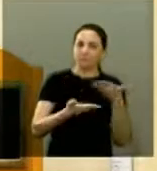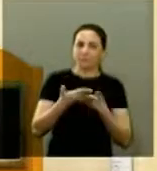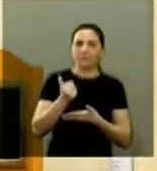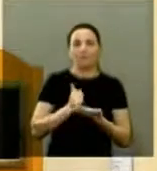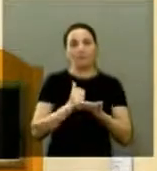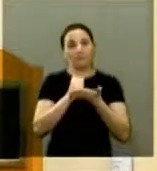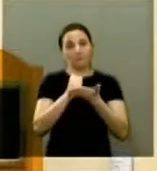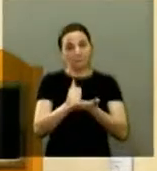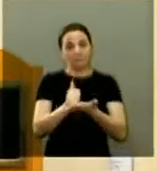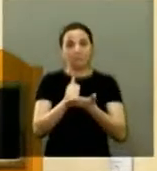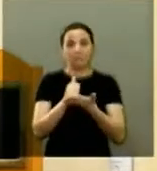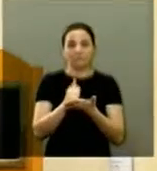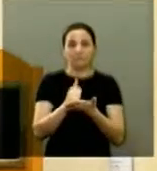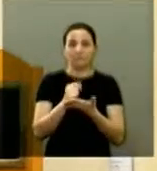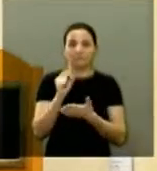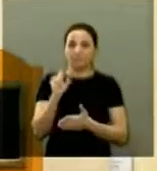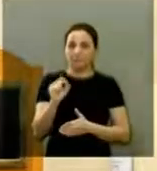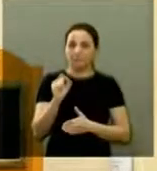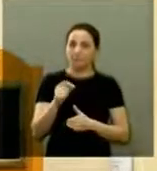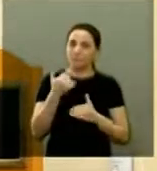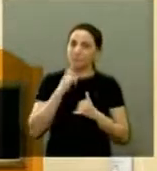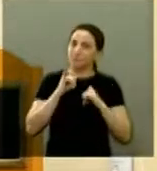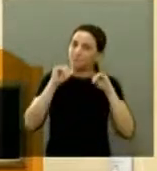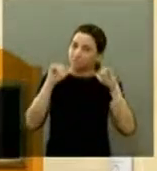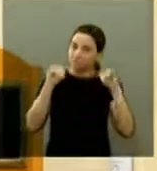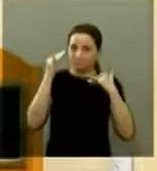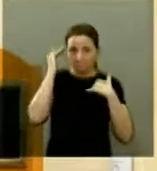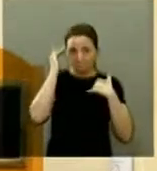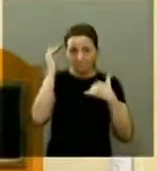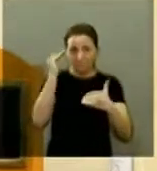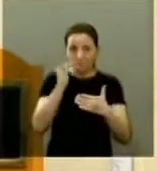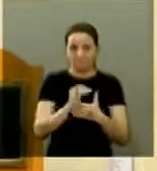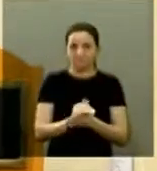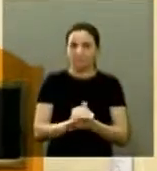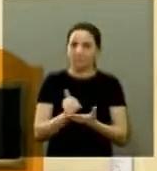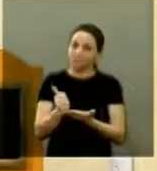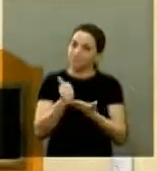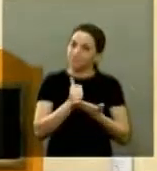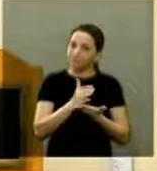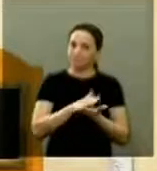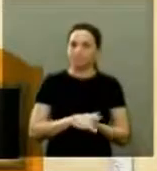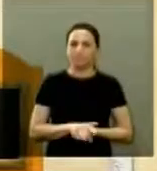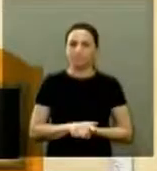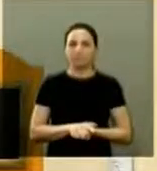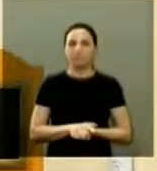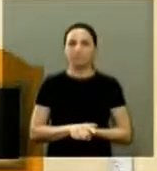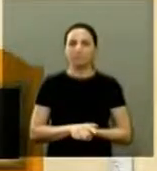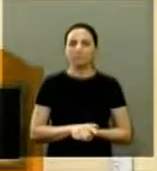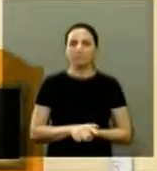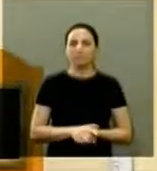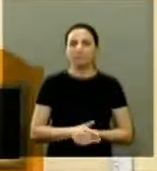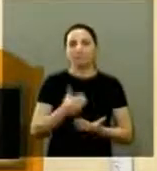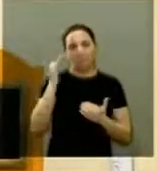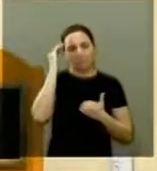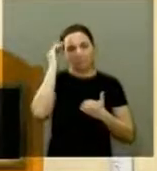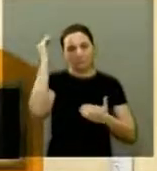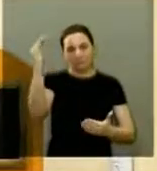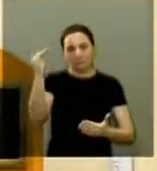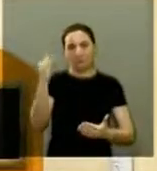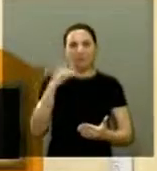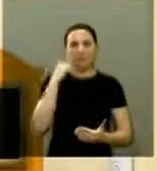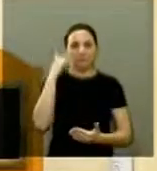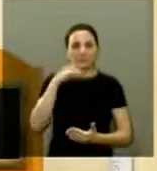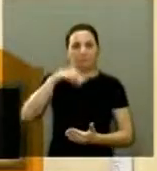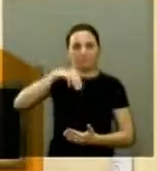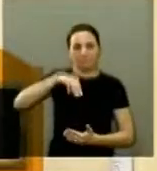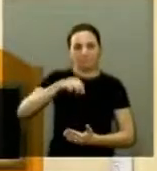e apoio em contextos nessa campanha. Muito obrigada, Boi, pelo seu apoio. Deixo também o meu agradecimento ao deputado